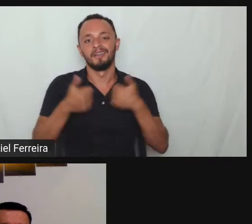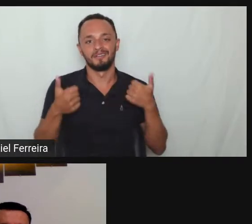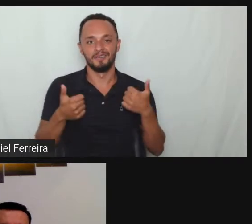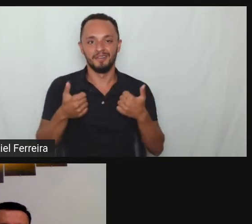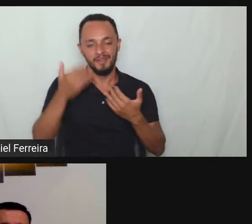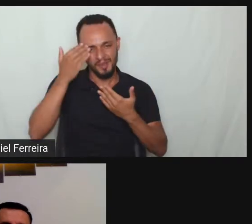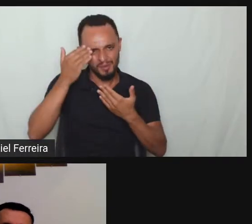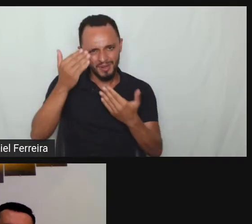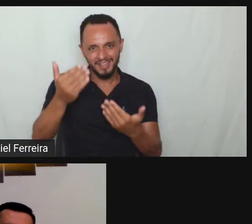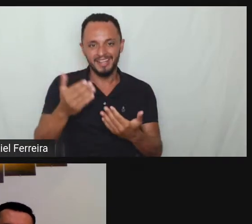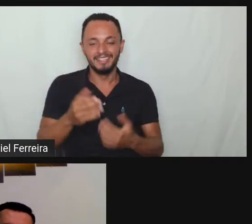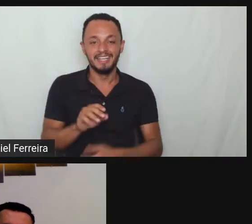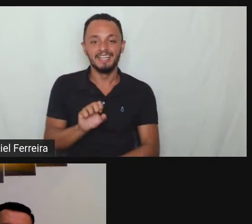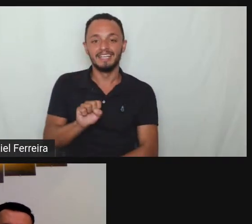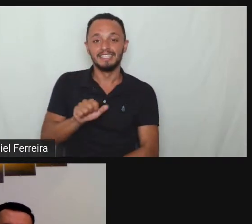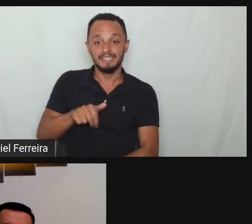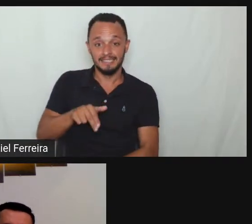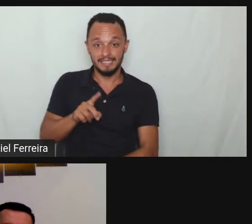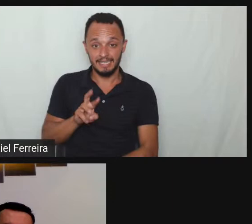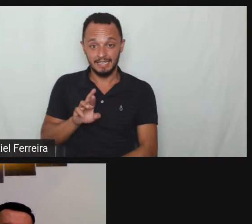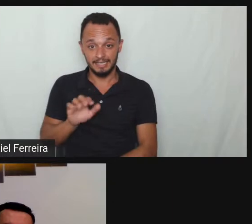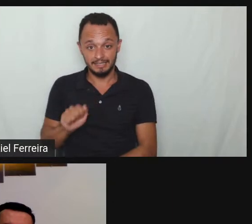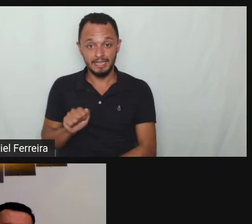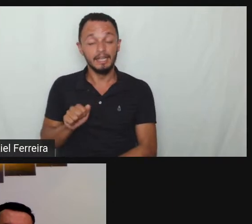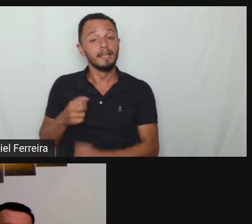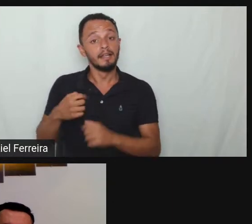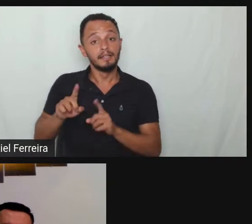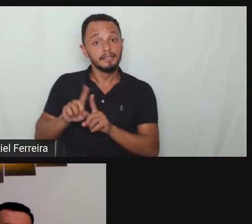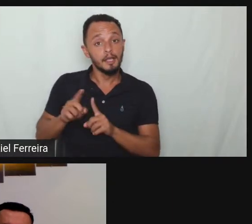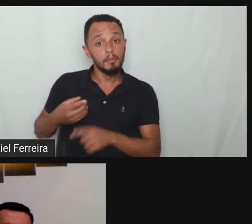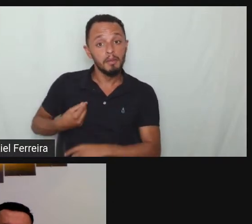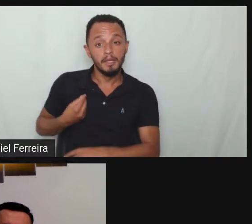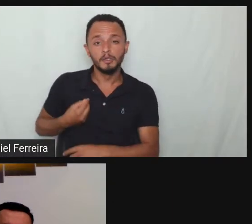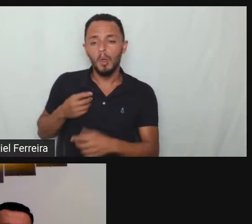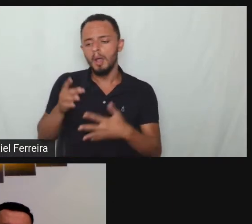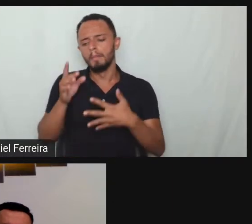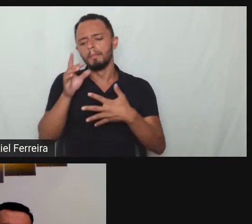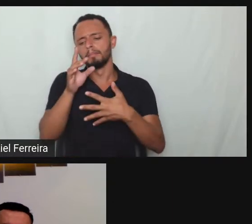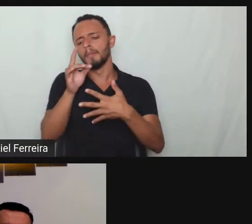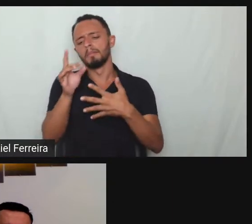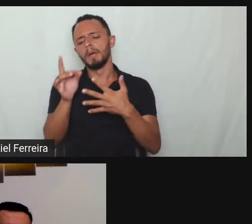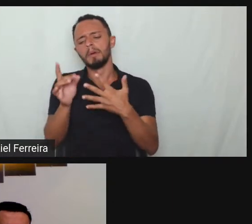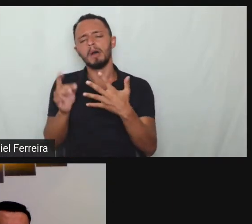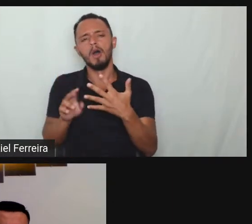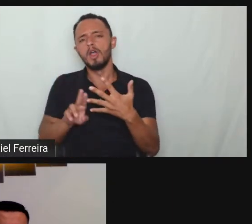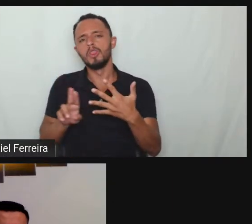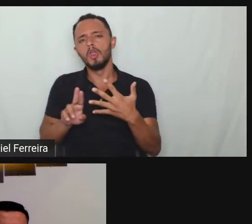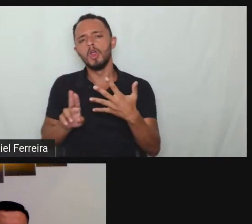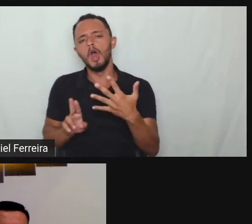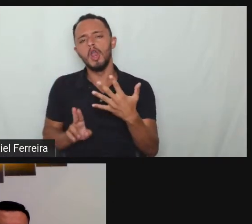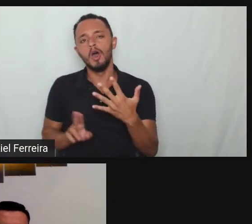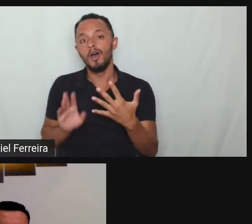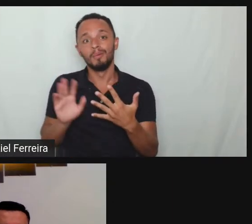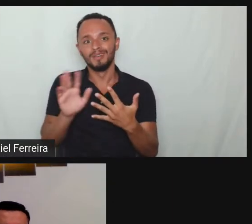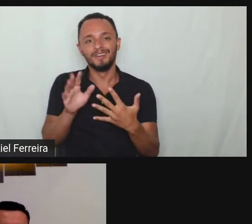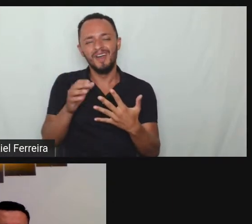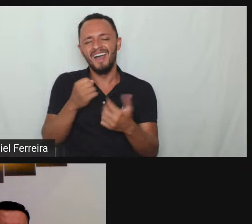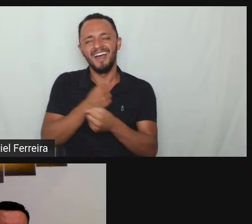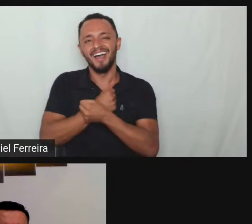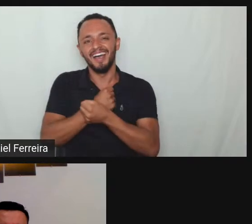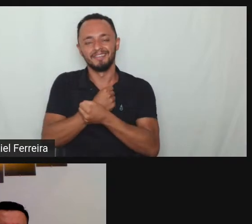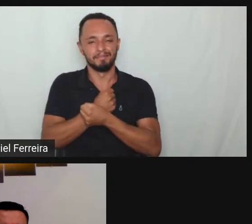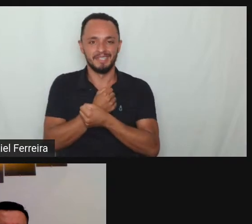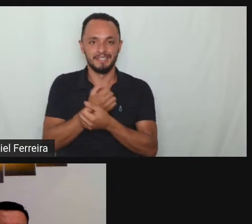participou geral aí hoje não tem como citar o nome de todo mundo mas um forte abraço para vocês estamos de volta na